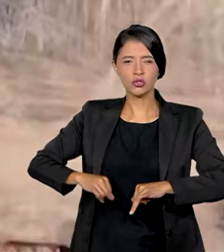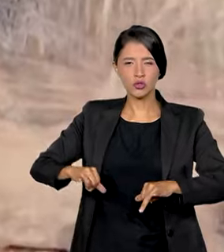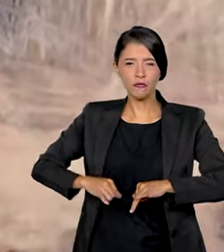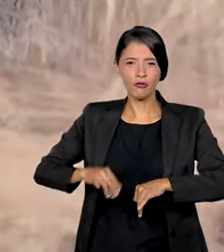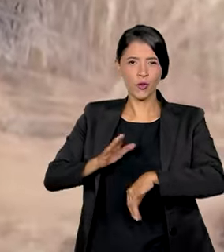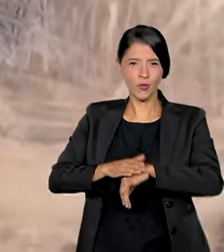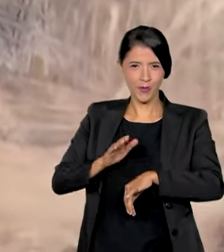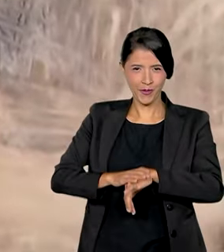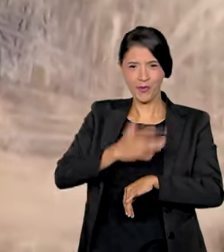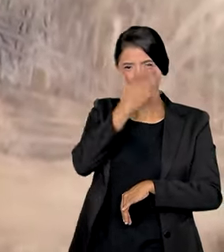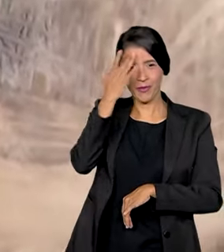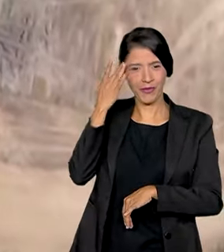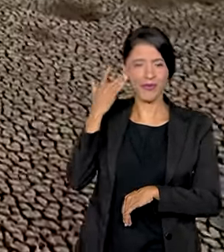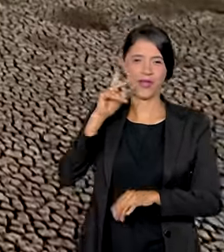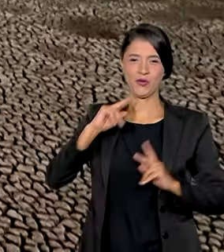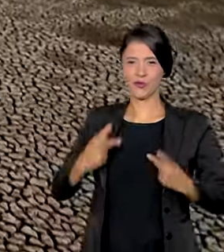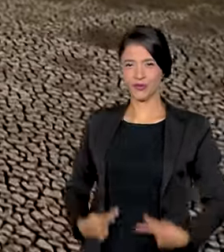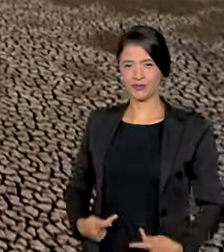sofreu pela ação do homem.